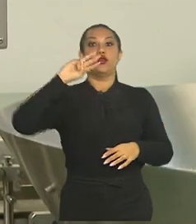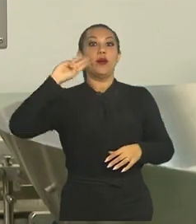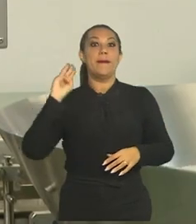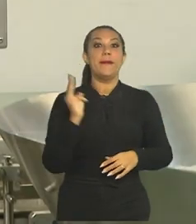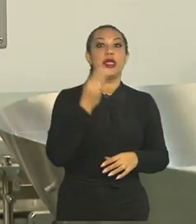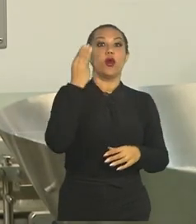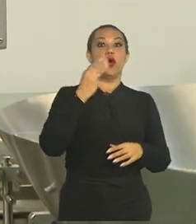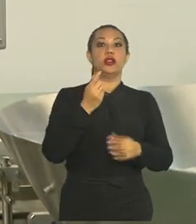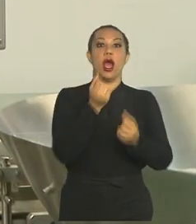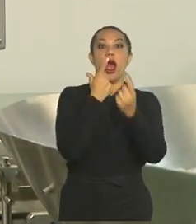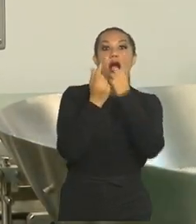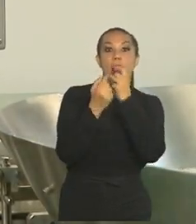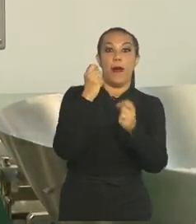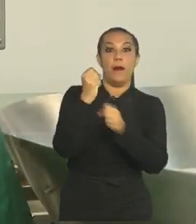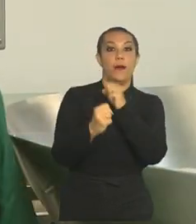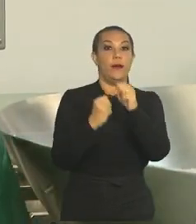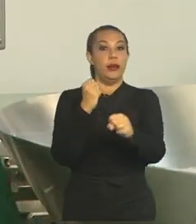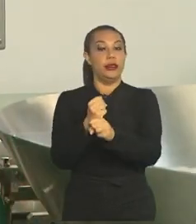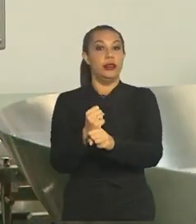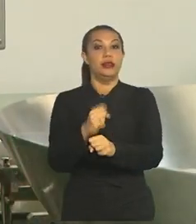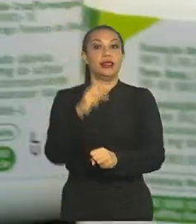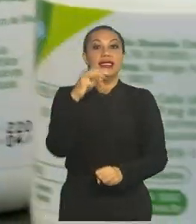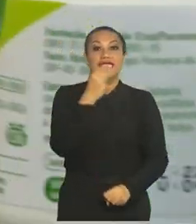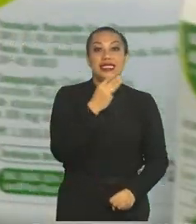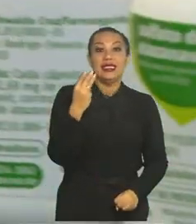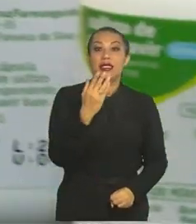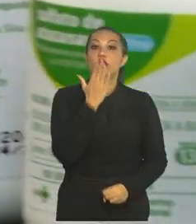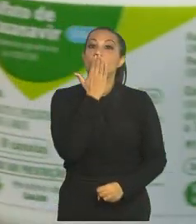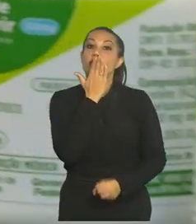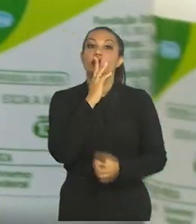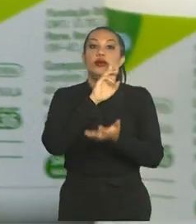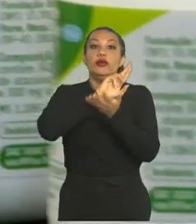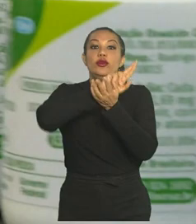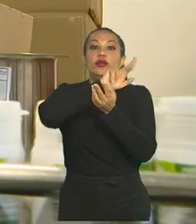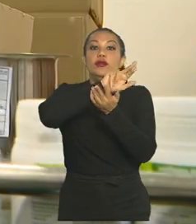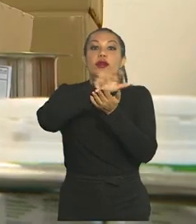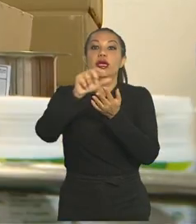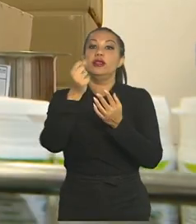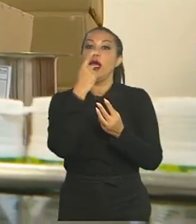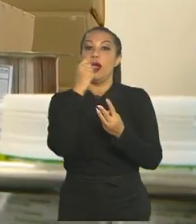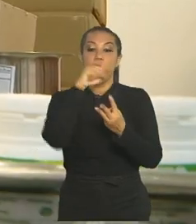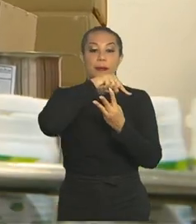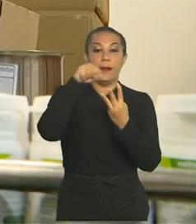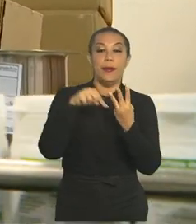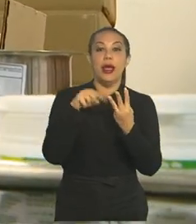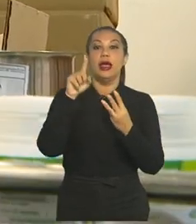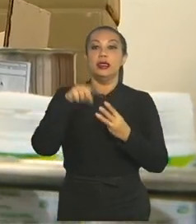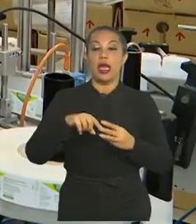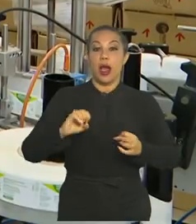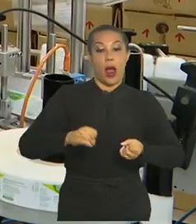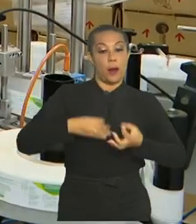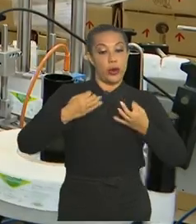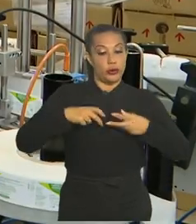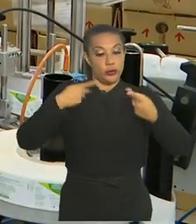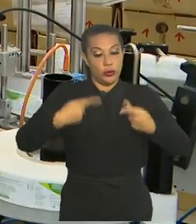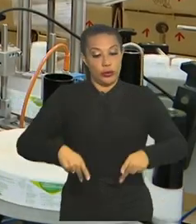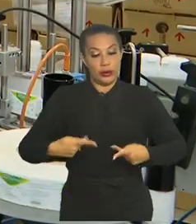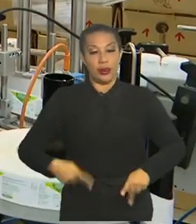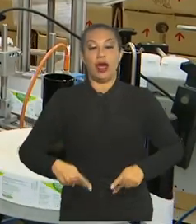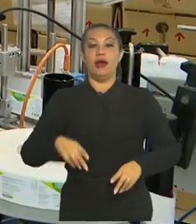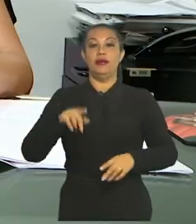de comprimidos por ano. São 33 tipos diferentes de remédios que saem das linhas de produção de